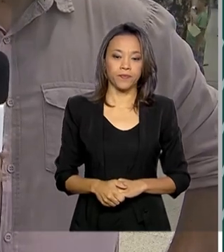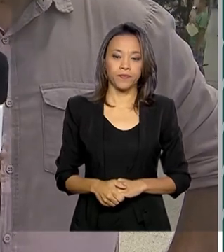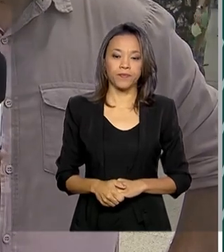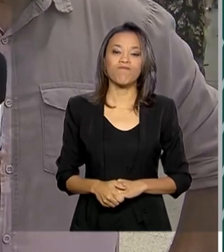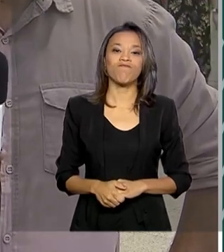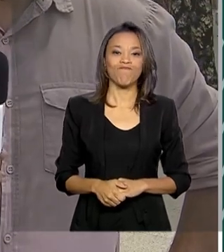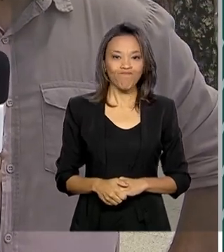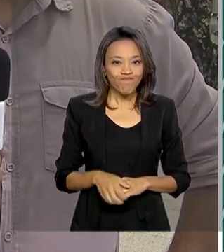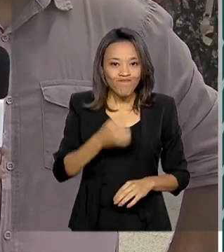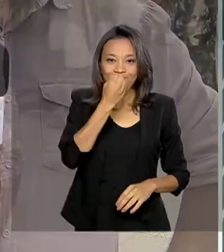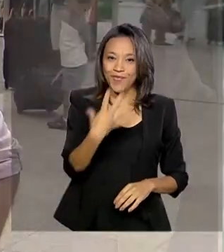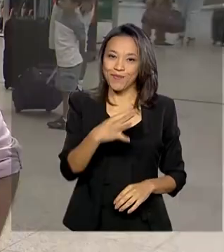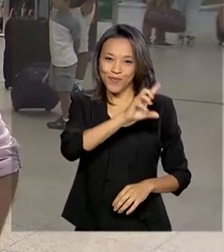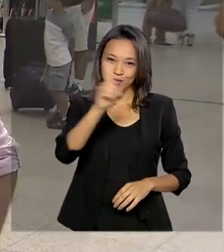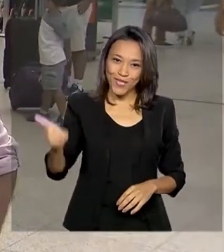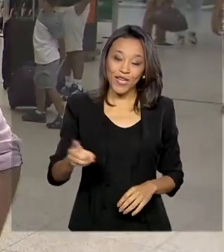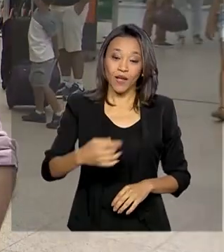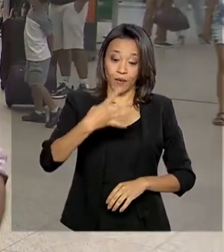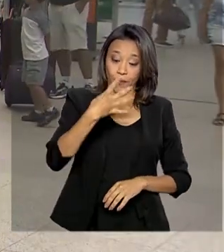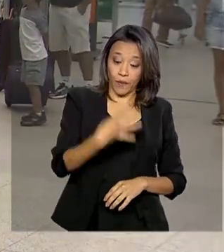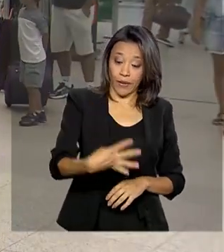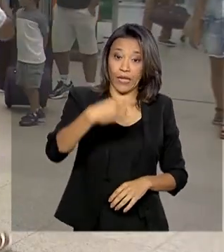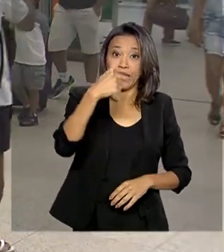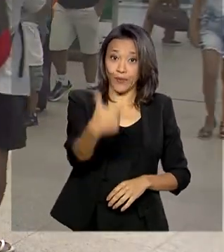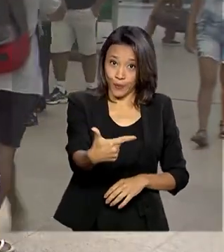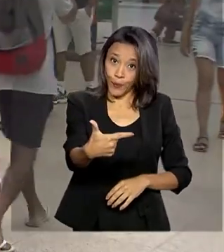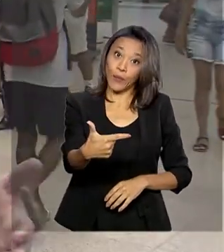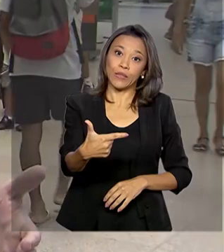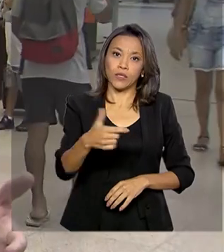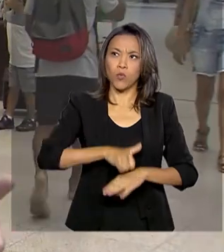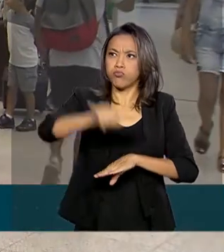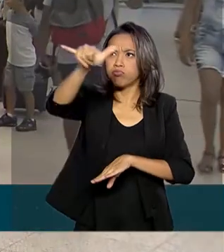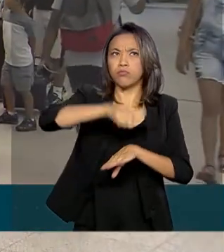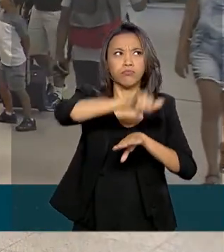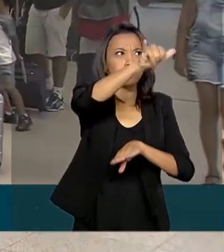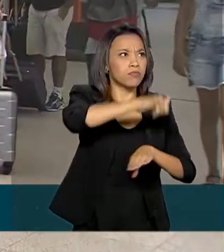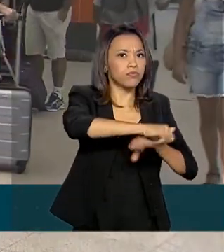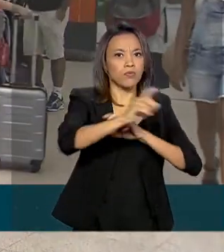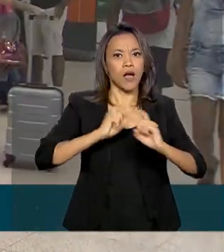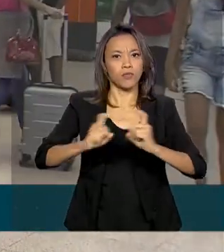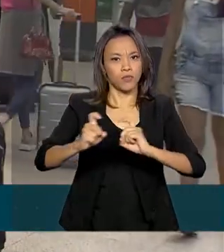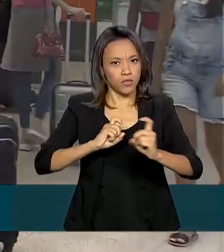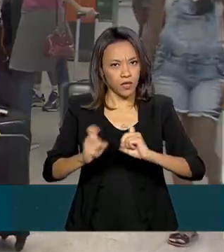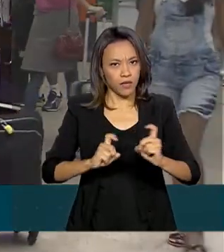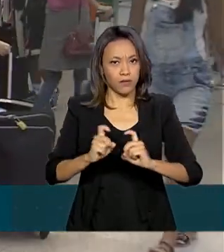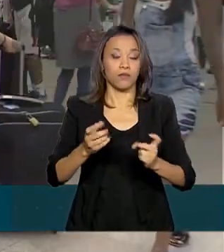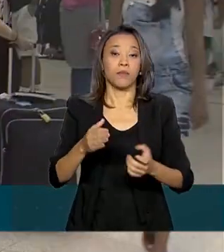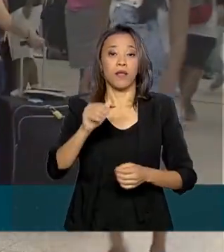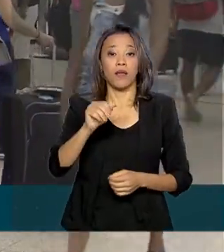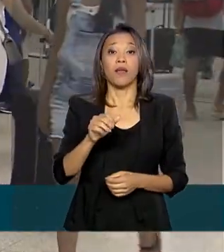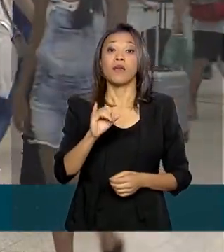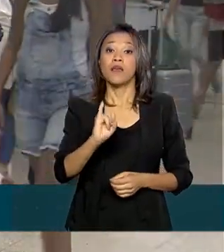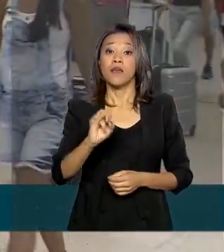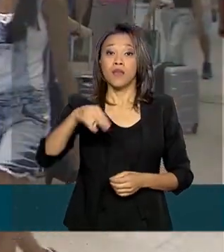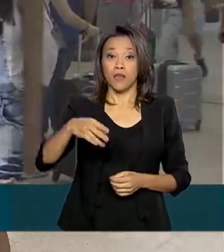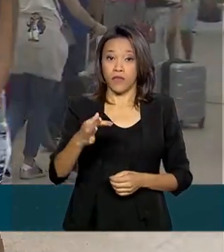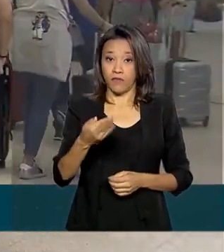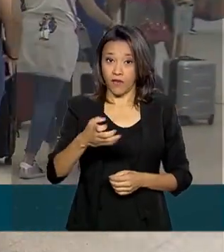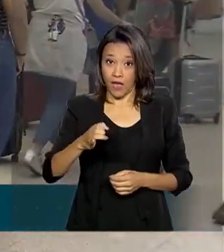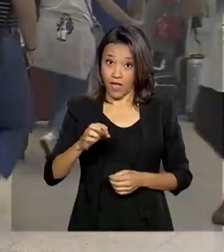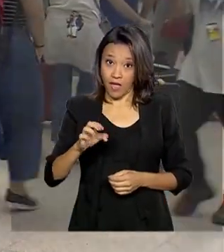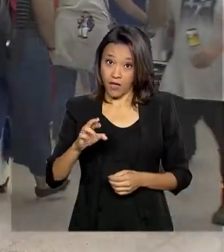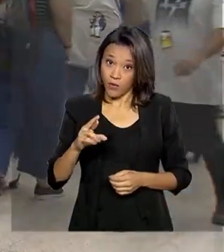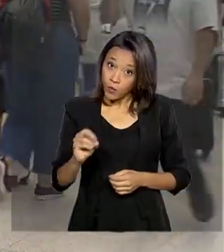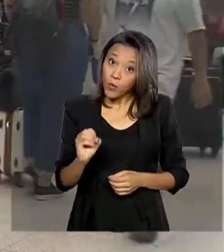Bom dia, Glauco. Os 42 aeroportos administrados pela Infraero devem receber, neste carnaval, um fluxo de mais de um milhão de